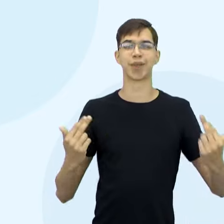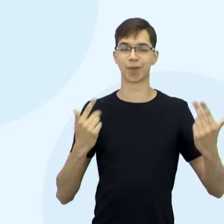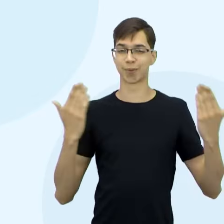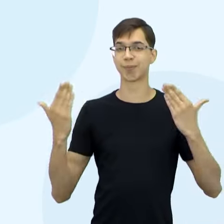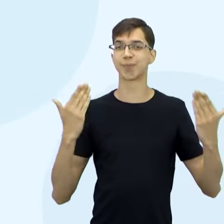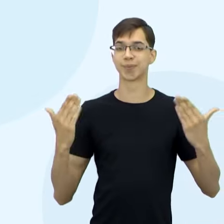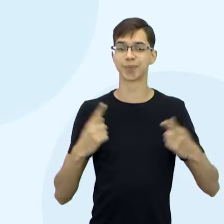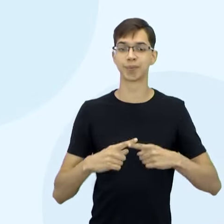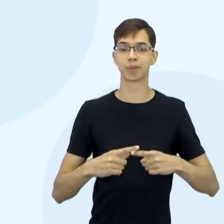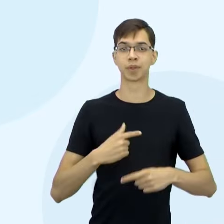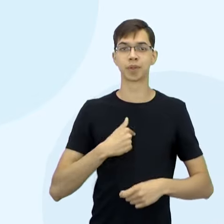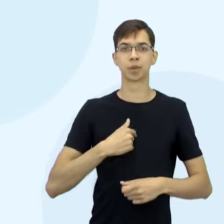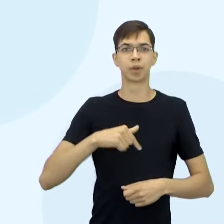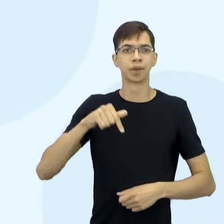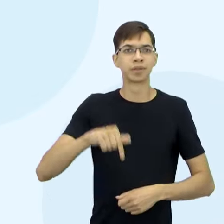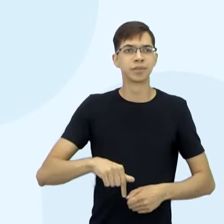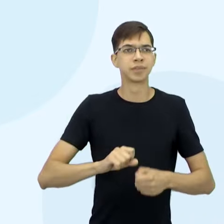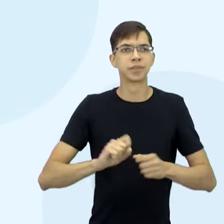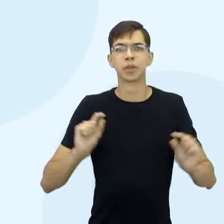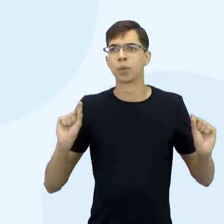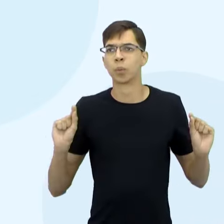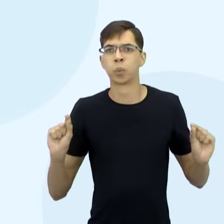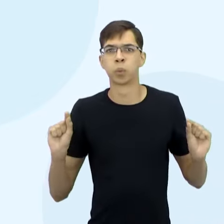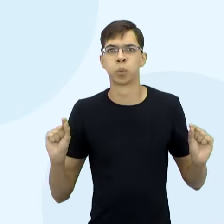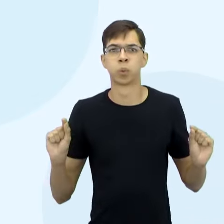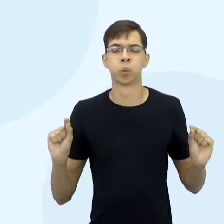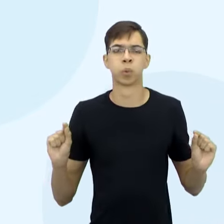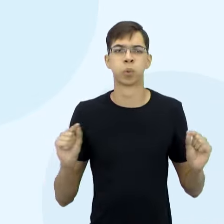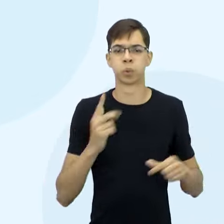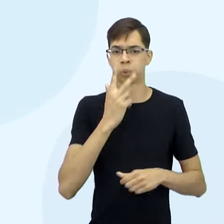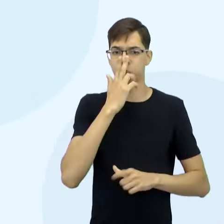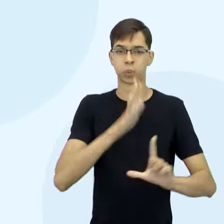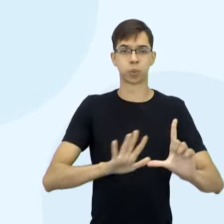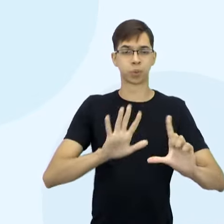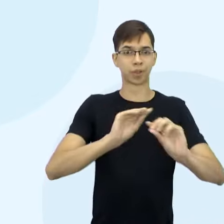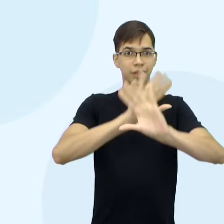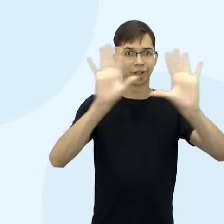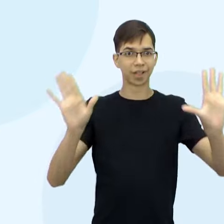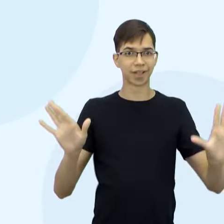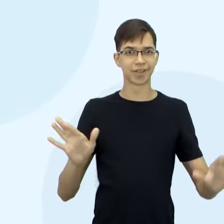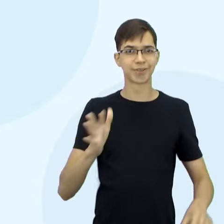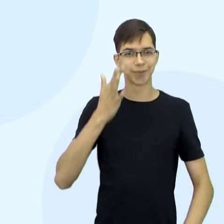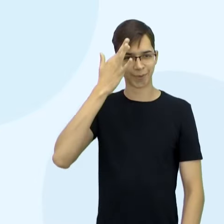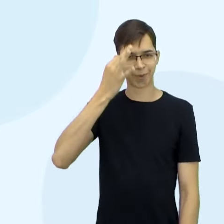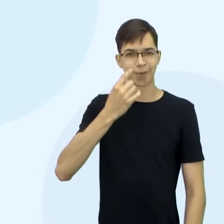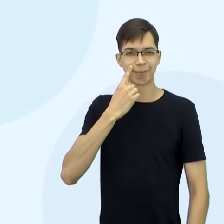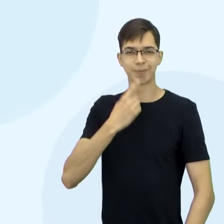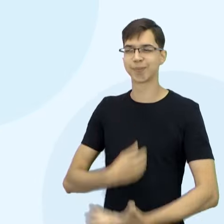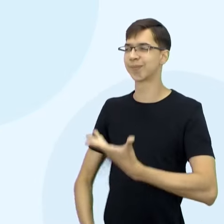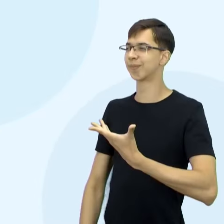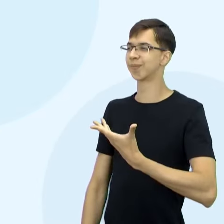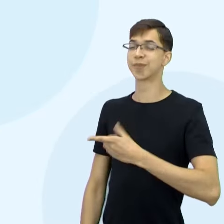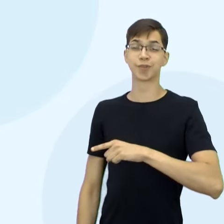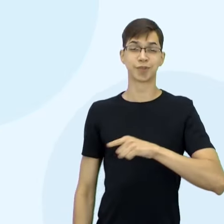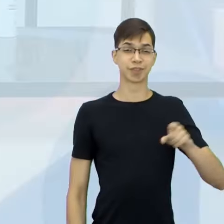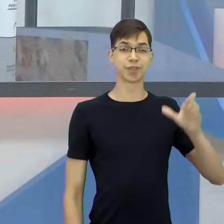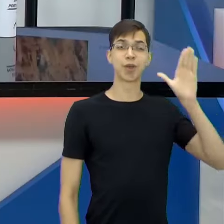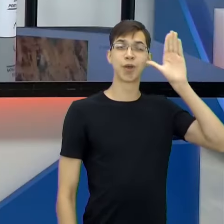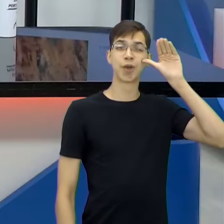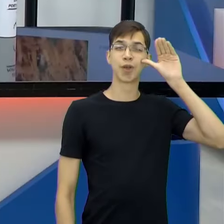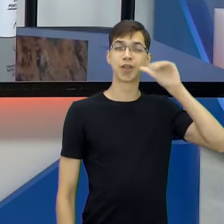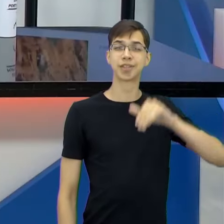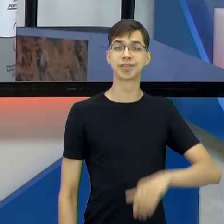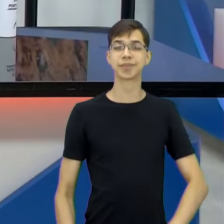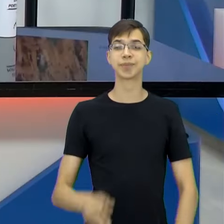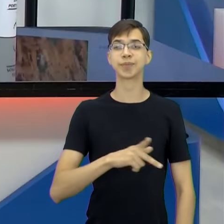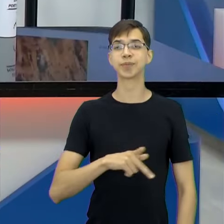fazendo aqui. Então, imagem, eu acho que ficou muito aí. E vai deixar vocês curiosos. Mas por quê? O que será que o